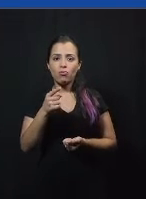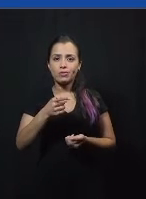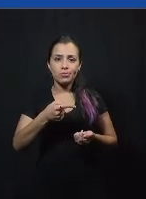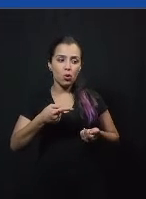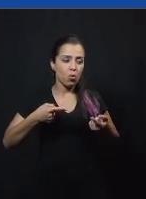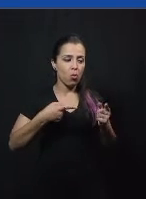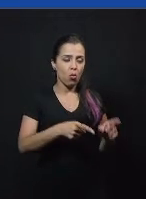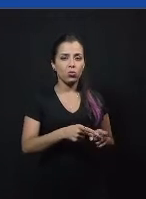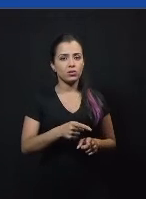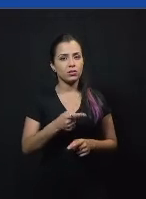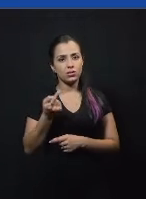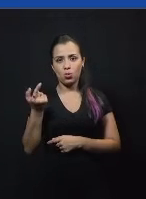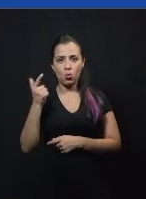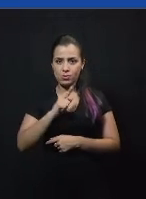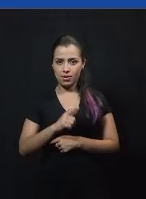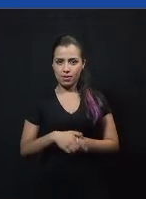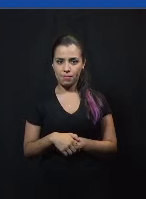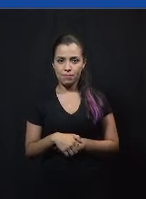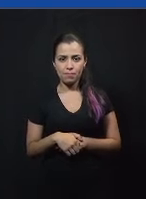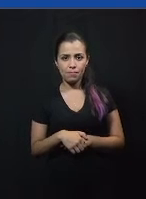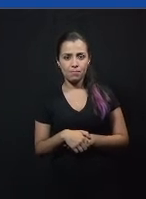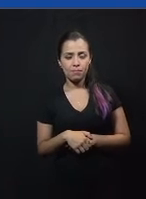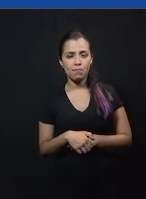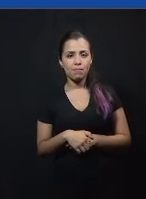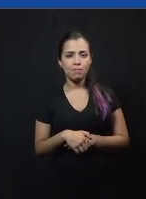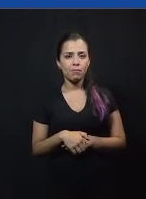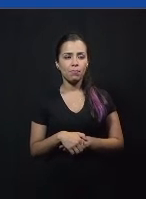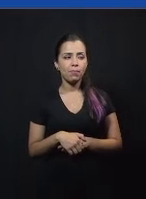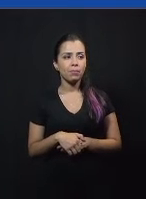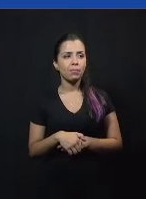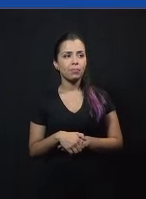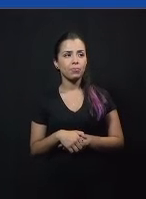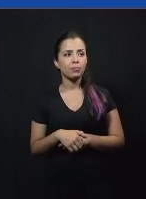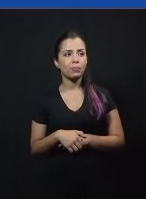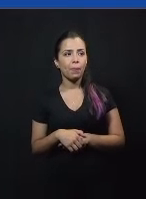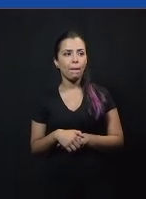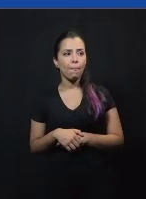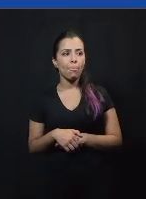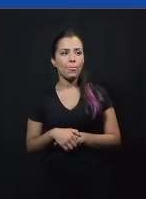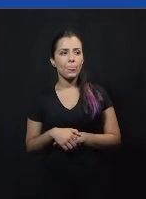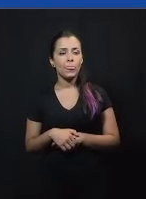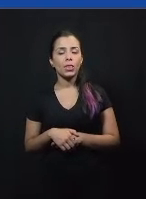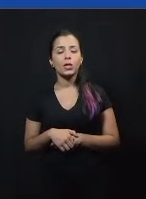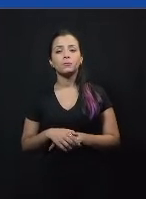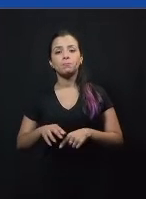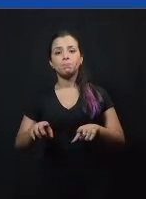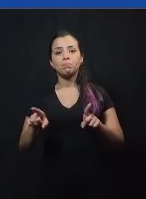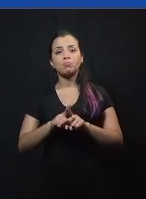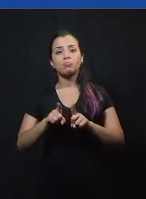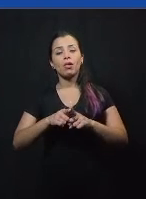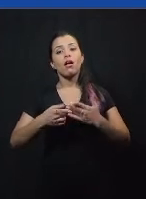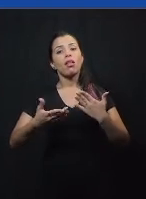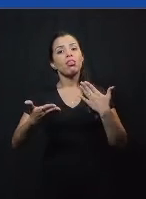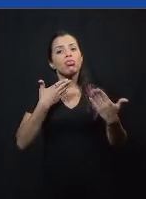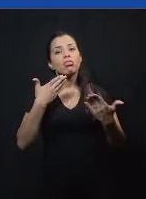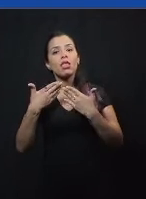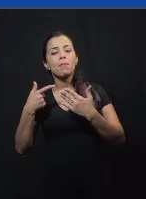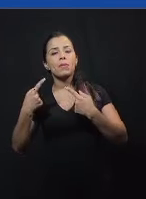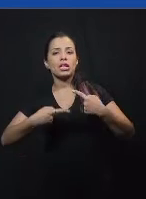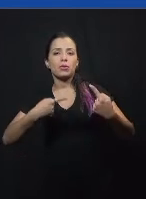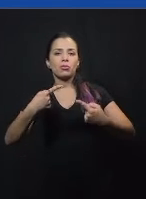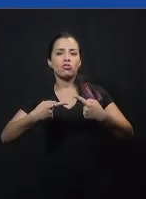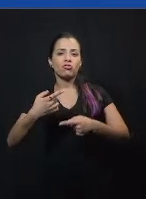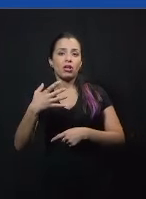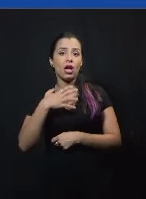moção que a gente vai, que os debatedores vão debater hoje, é a seguinte, debater política fortalece a democracia.